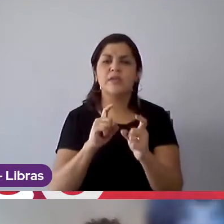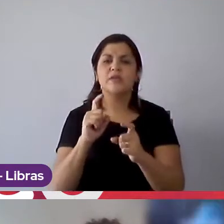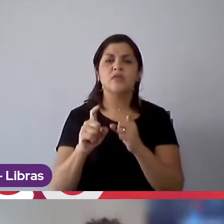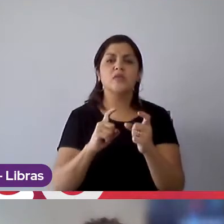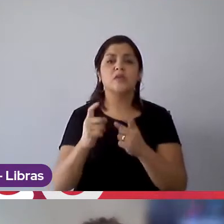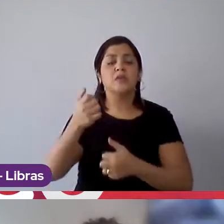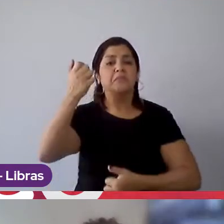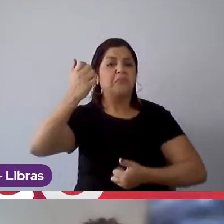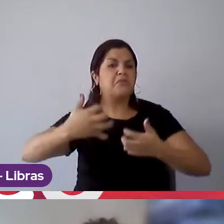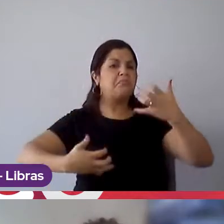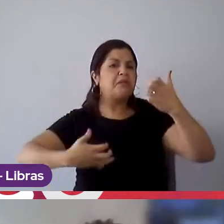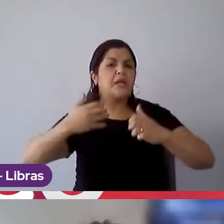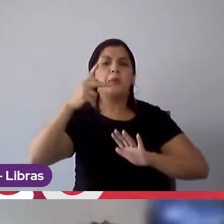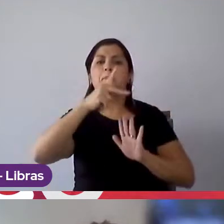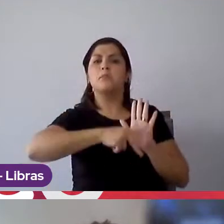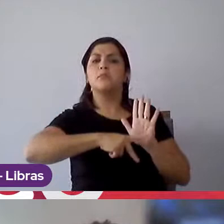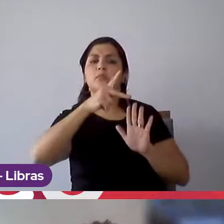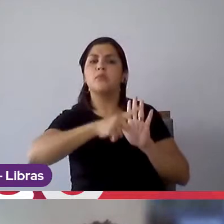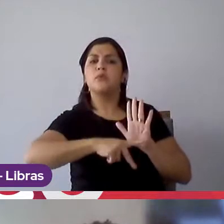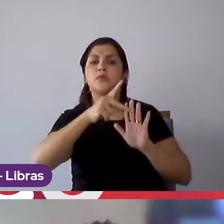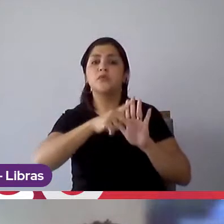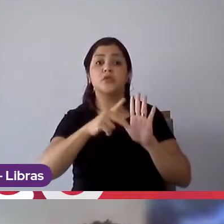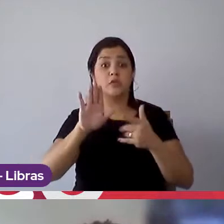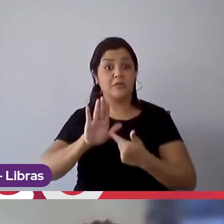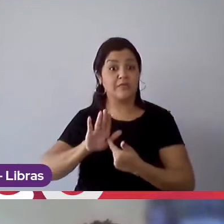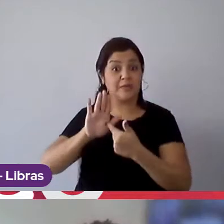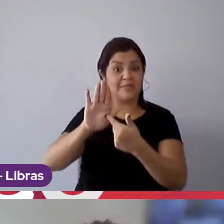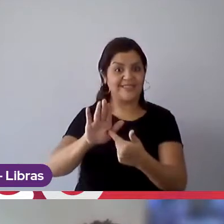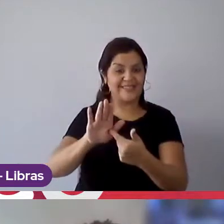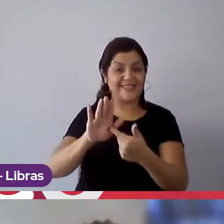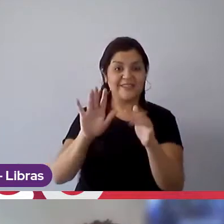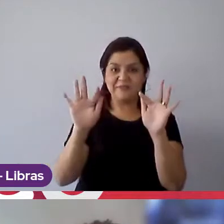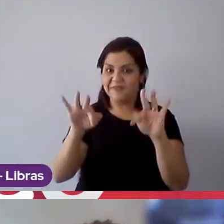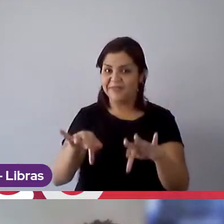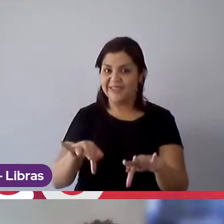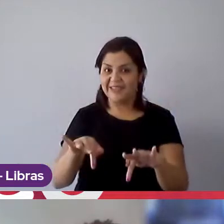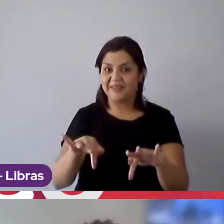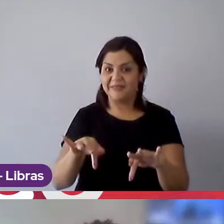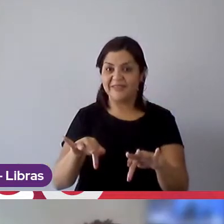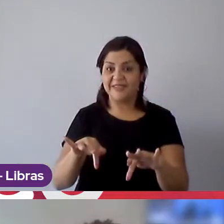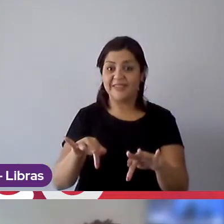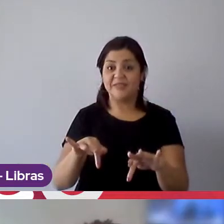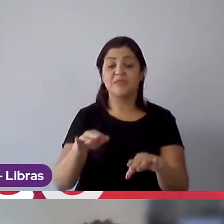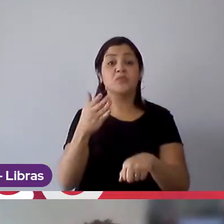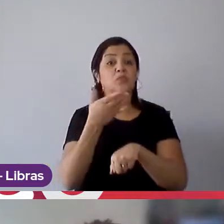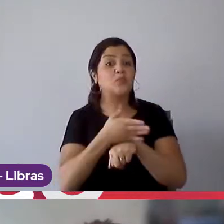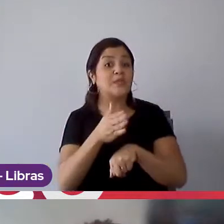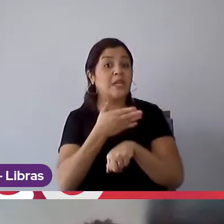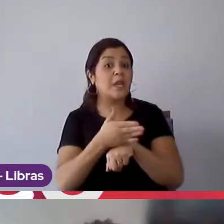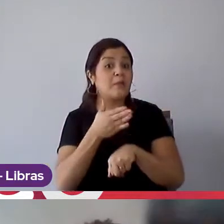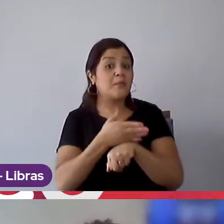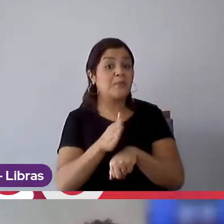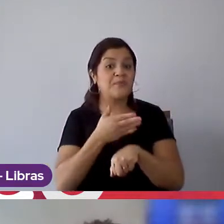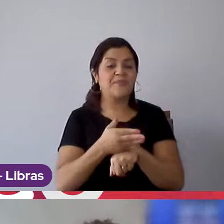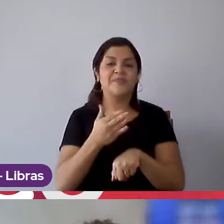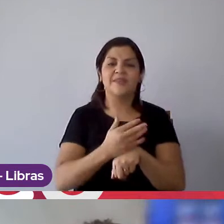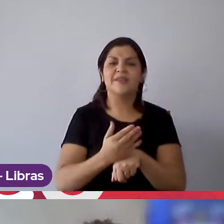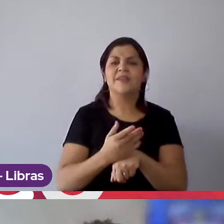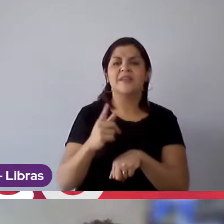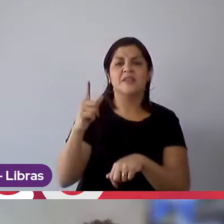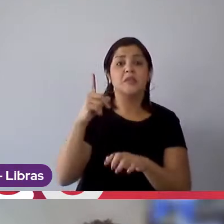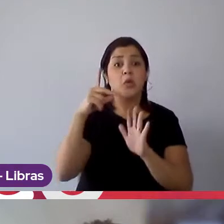falar sobre um projeto final que a gente vai apresentar ao final do estágio. Então, são diversos